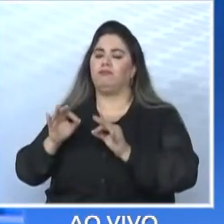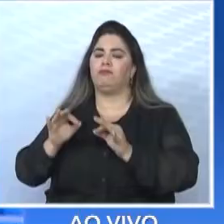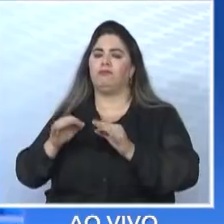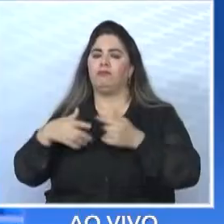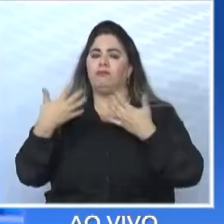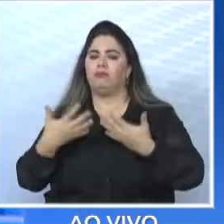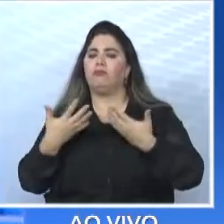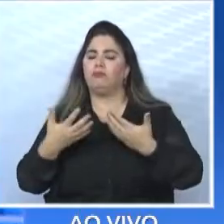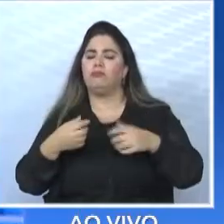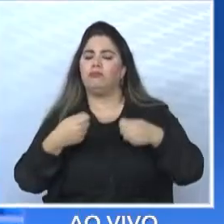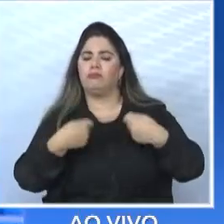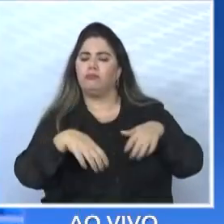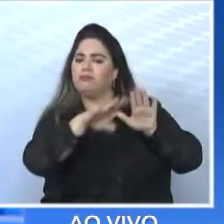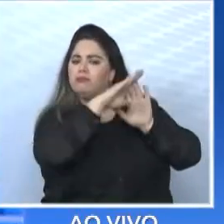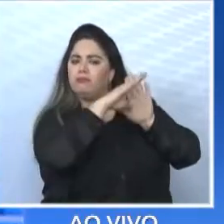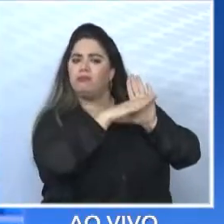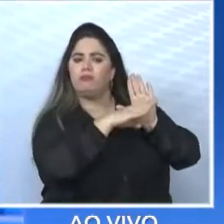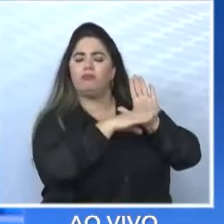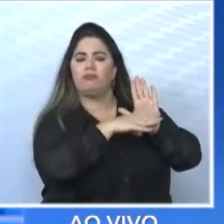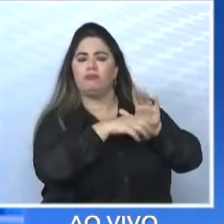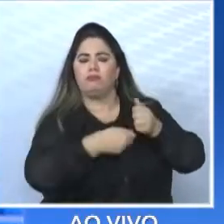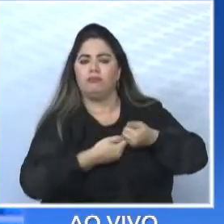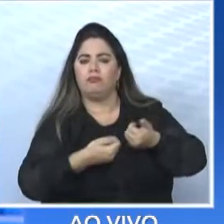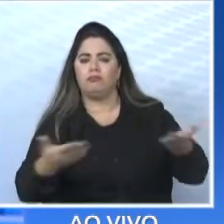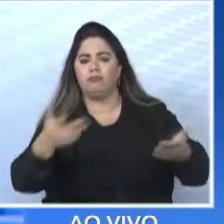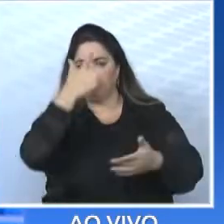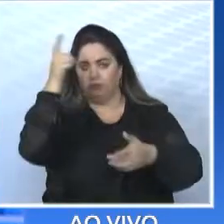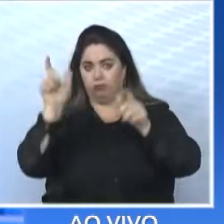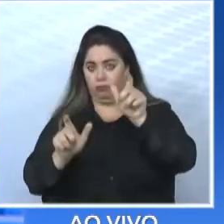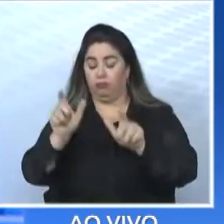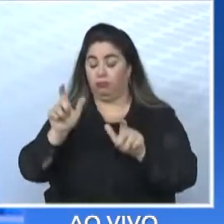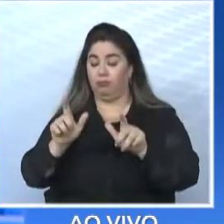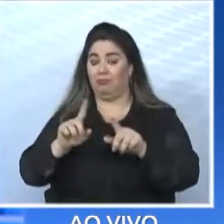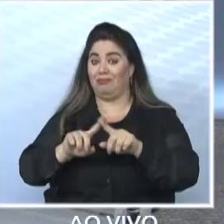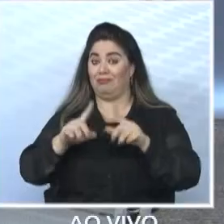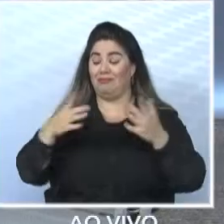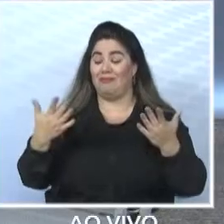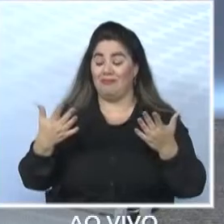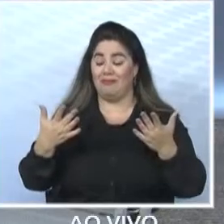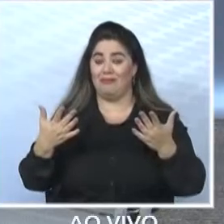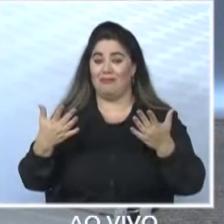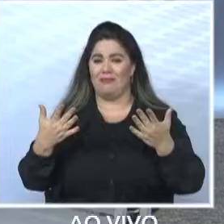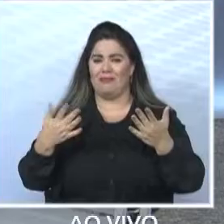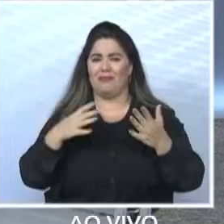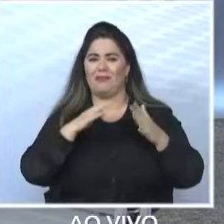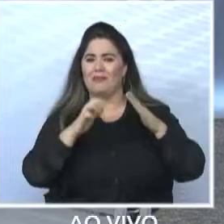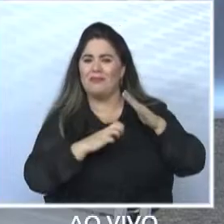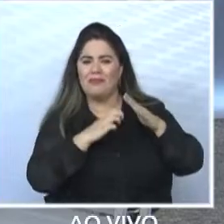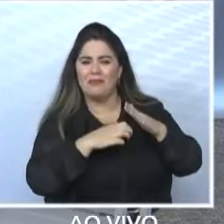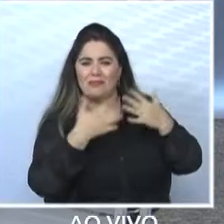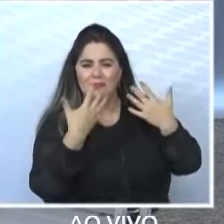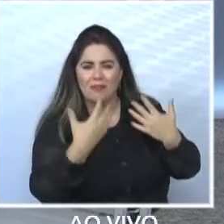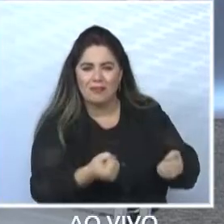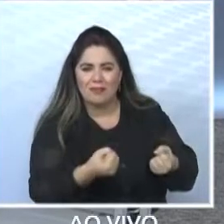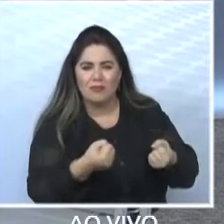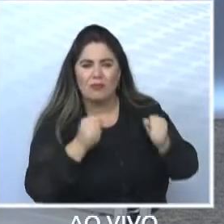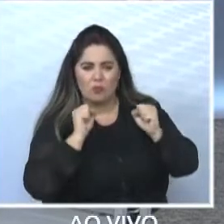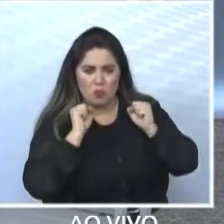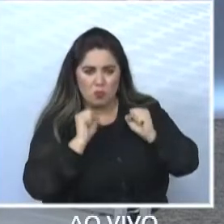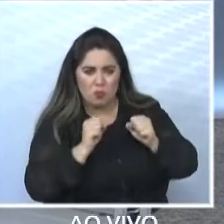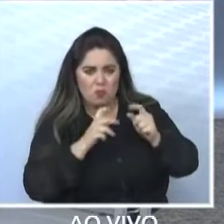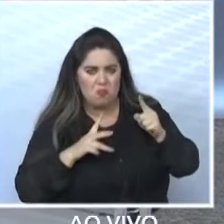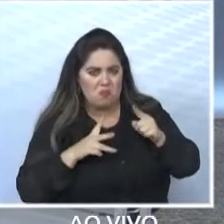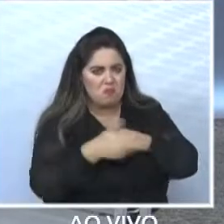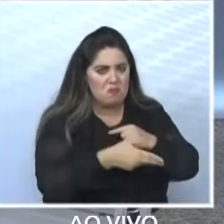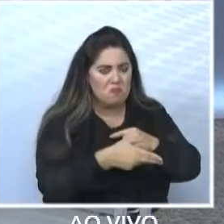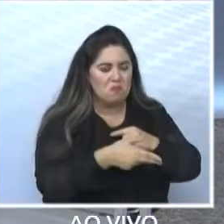cumprir para dar suporte para as pessoas. Agora, Tiago, assim... Se a empresa não cumprir, pode romper? Eu acho que romper fica